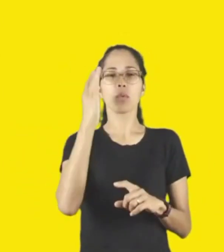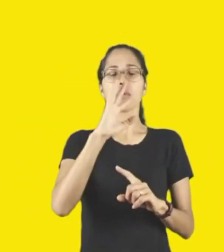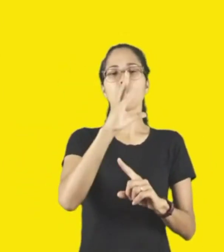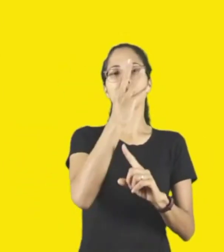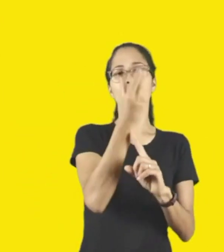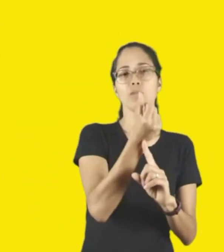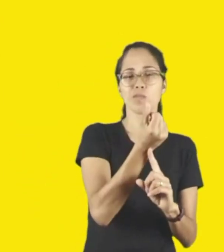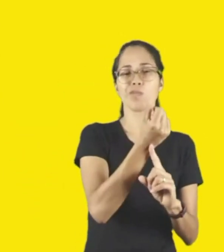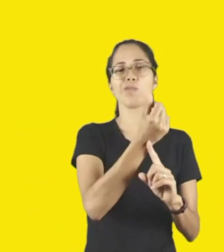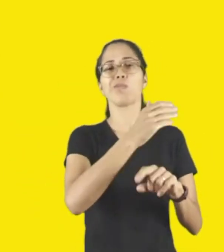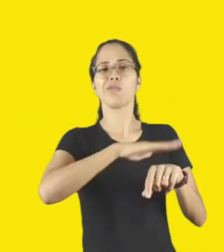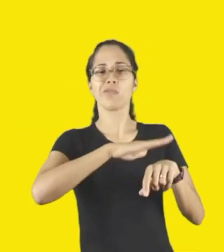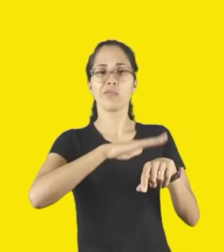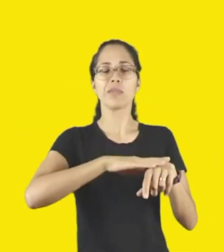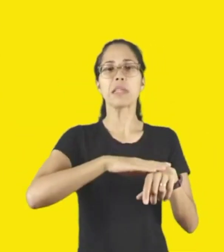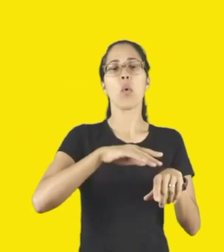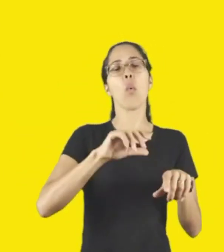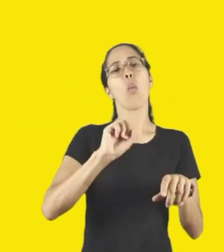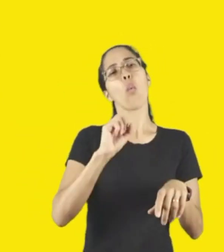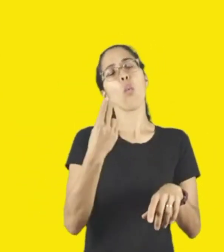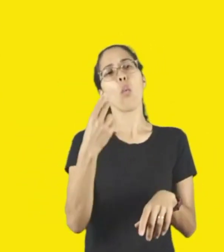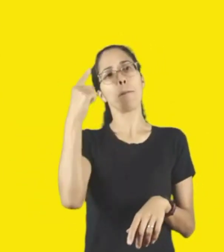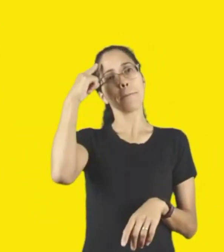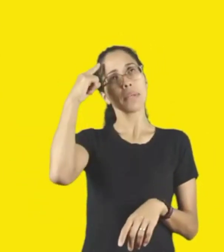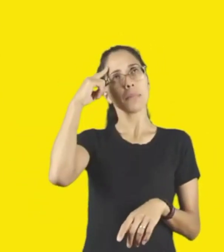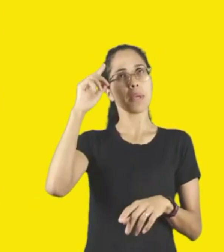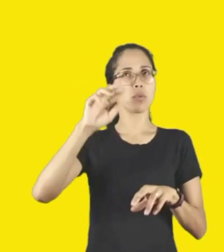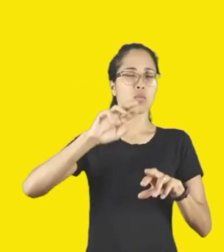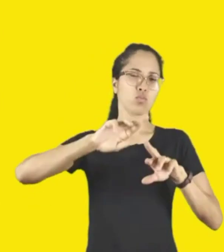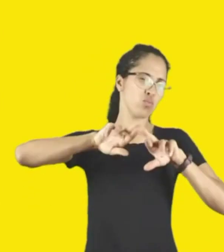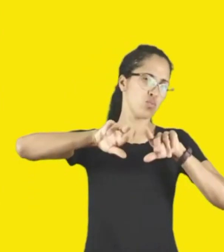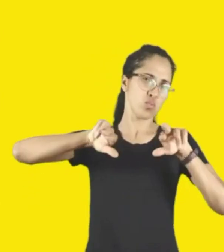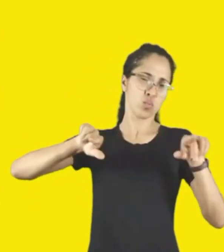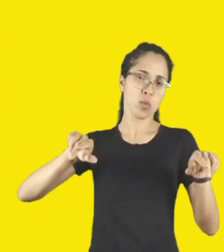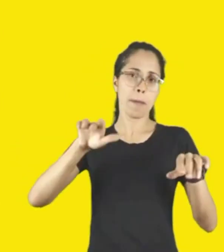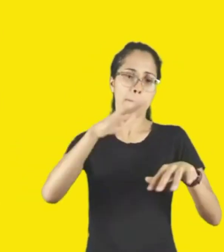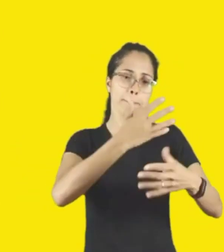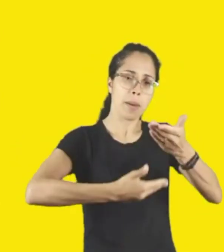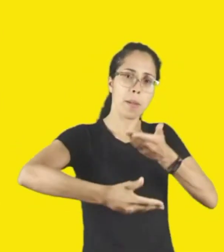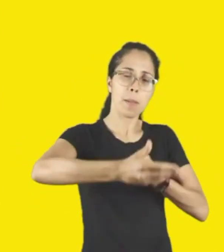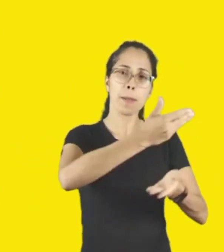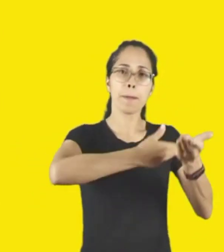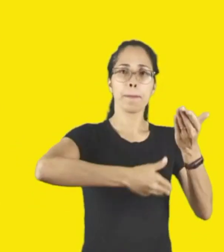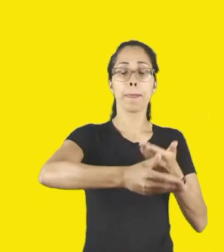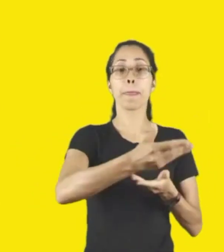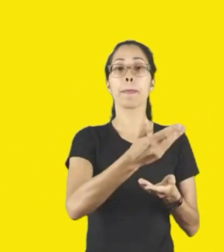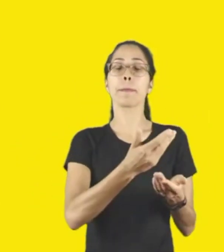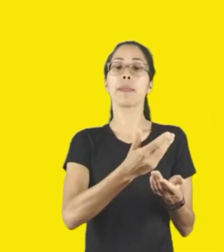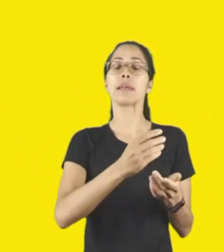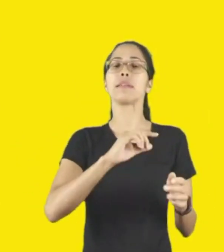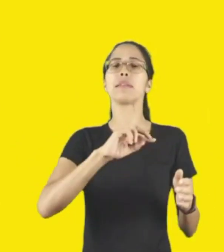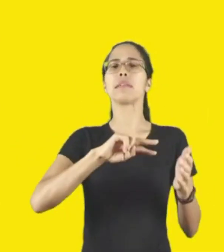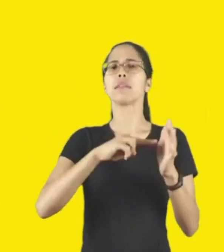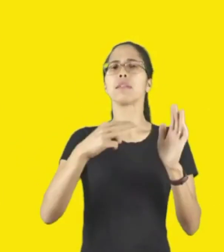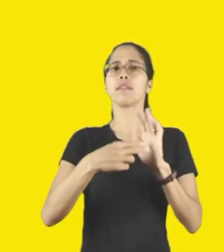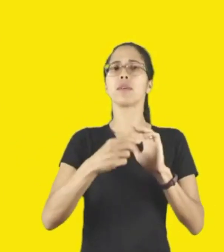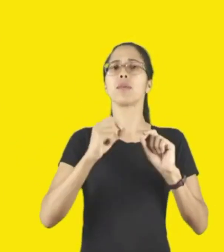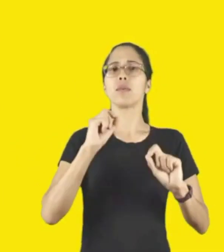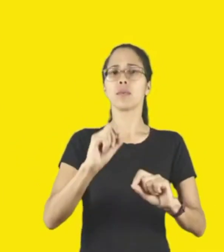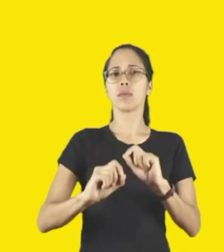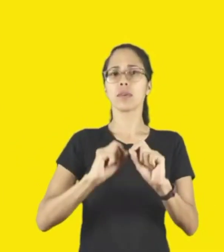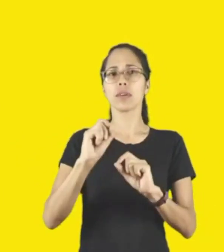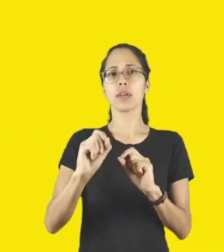enfatizem a diversidade. A ideia é que tais espaços se afirmem como veredas direcionadas à